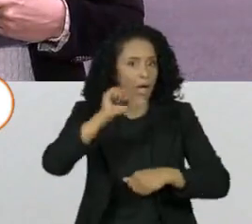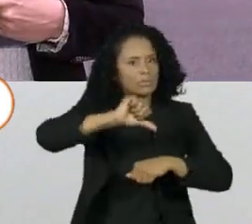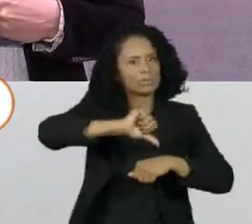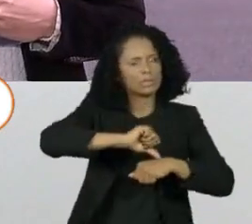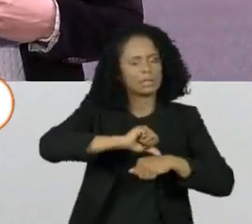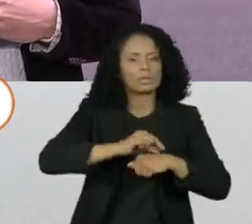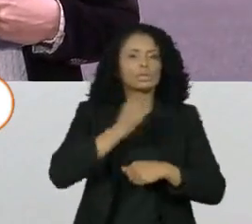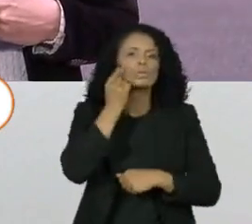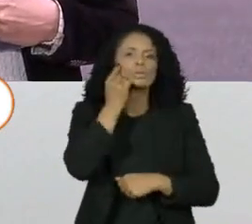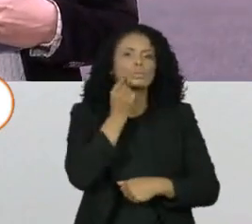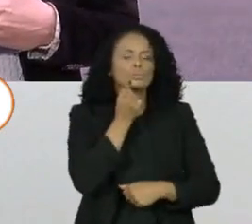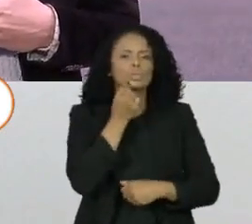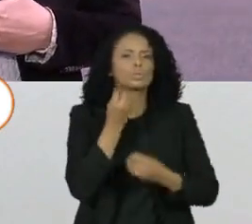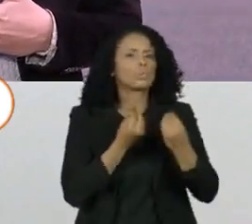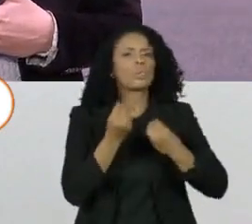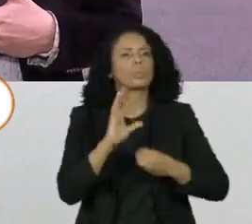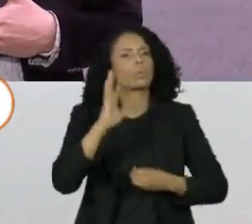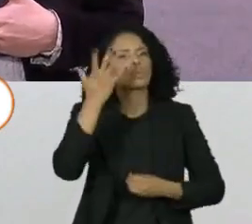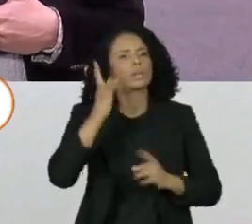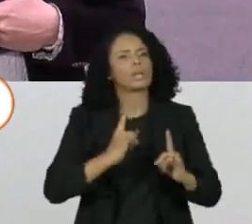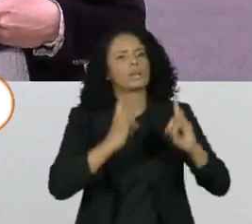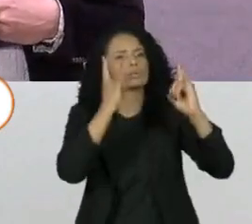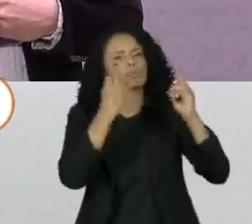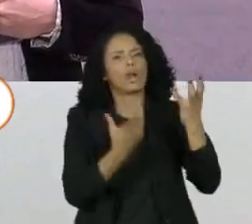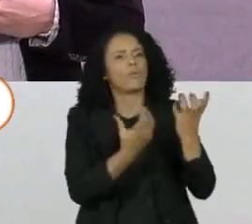Luiz Turati, qual a situação neste momento?